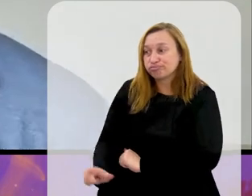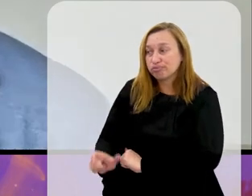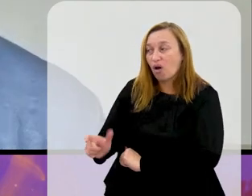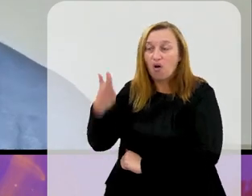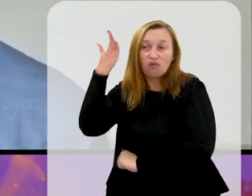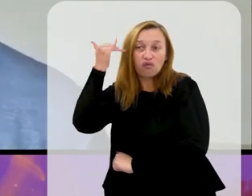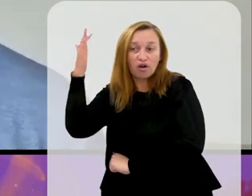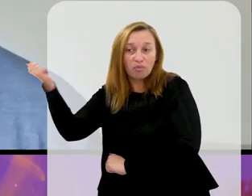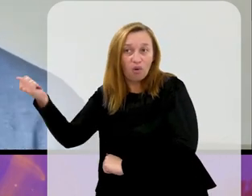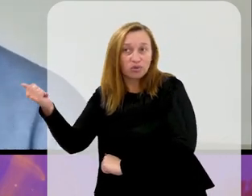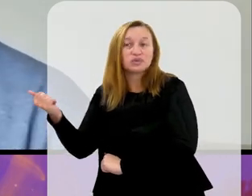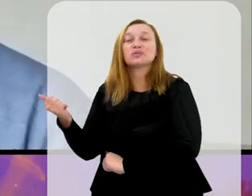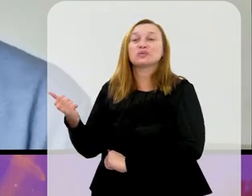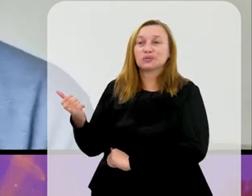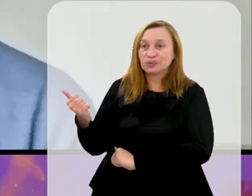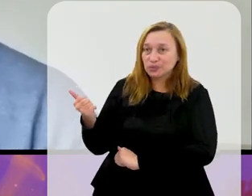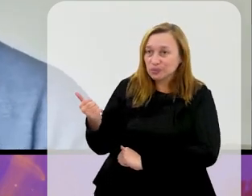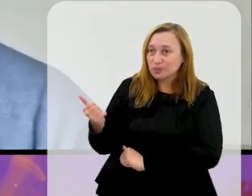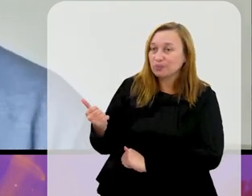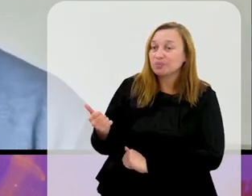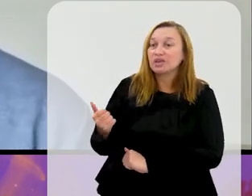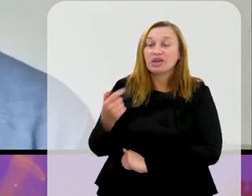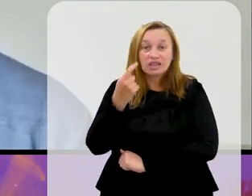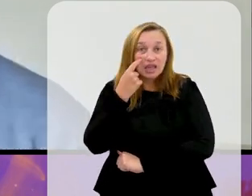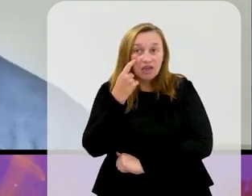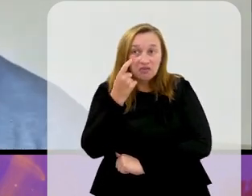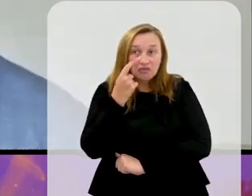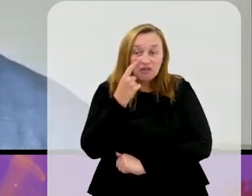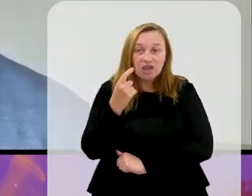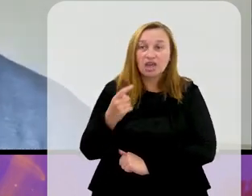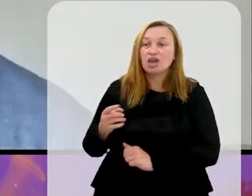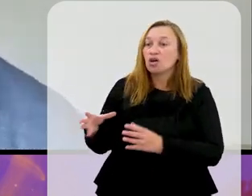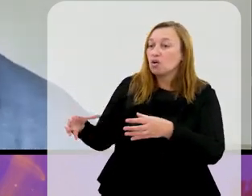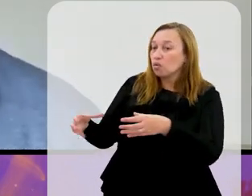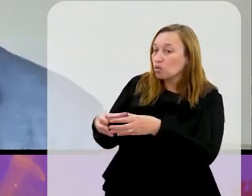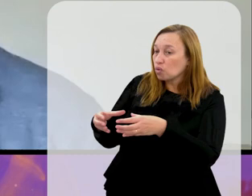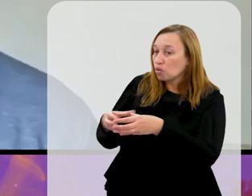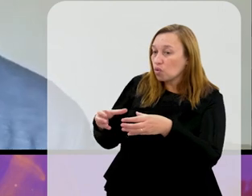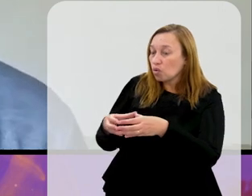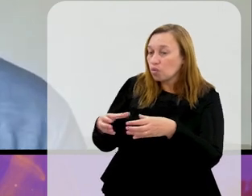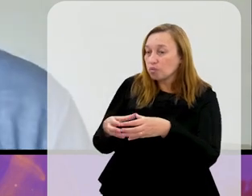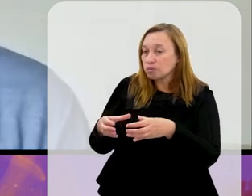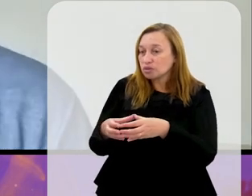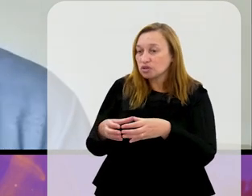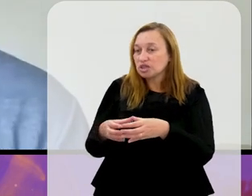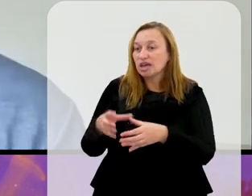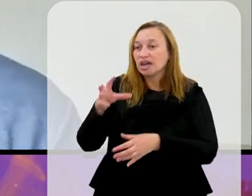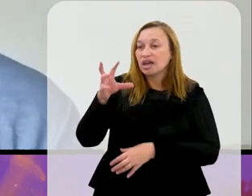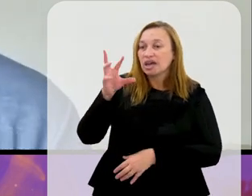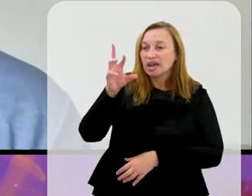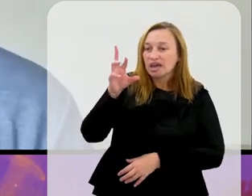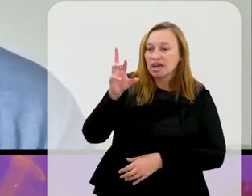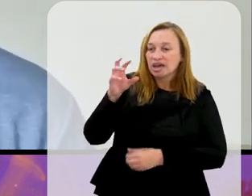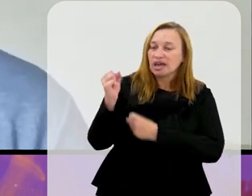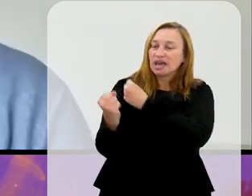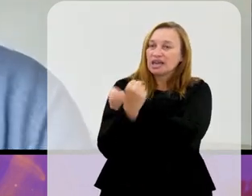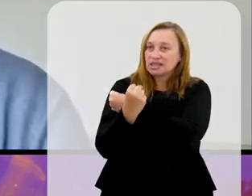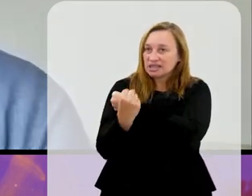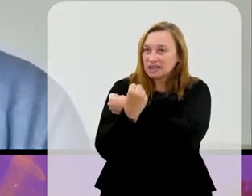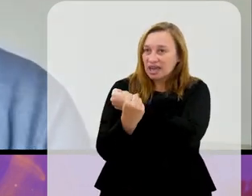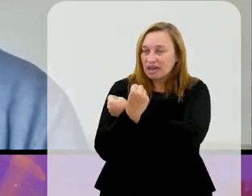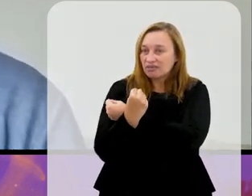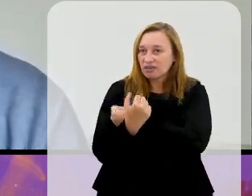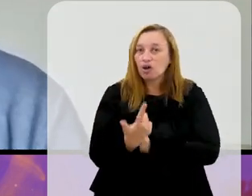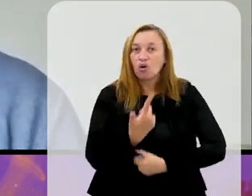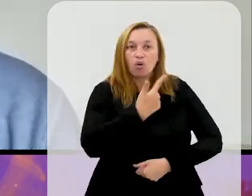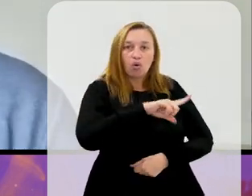Mas os clubes hoje têm que escolher competições, botar time em reserva, botar time em sub-20, como acontece no início do campeonato estadual. Que é